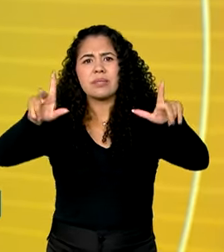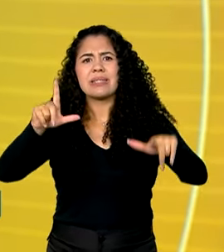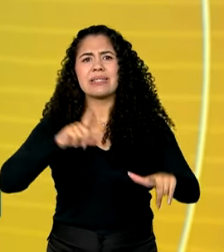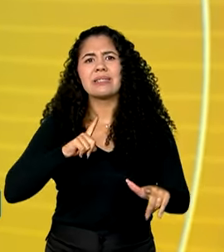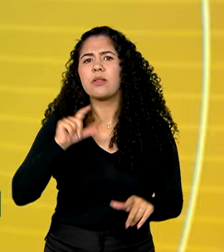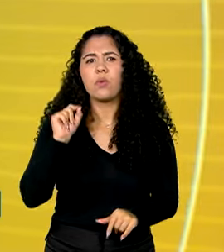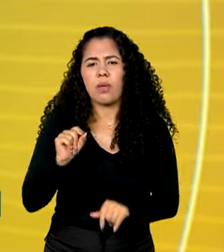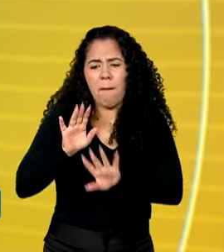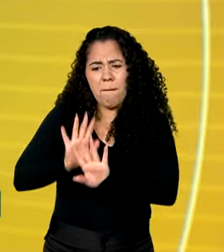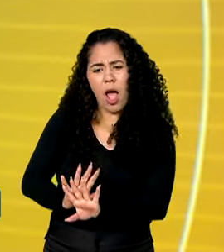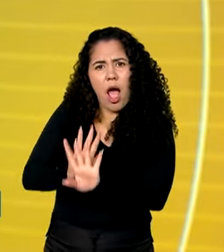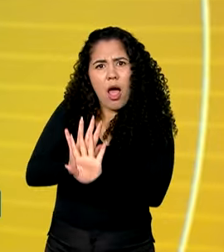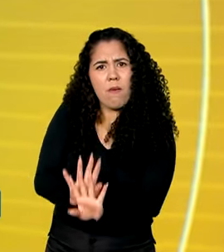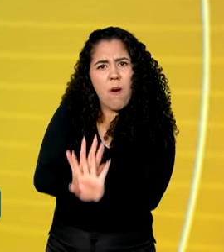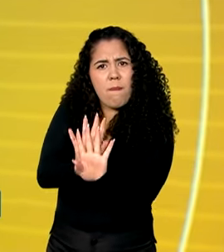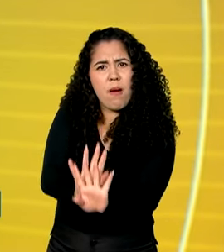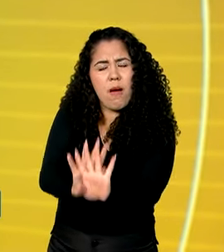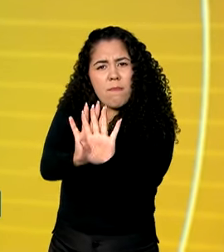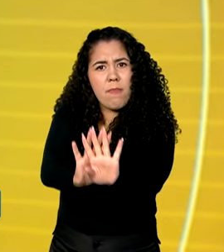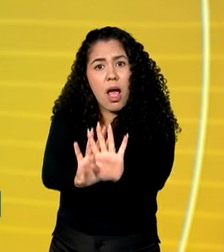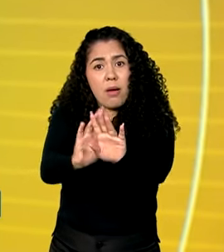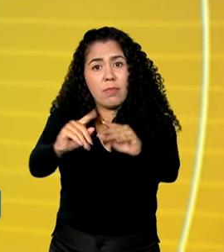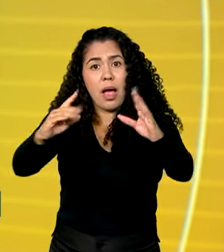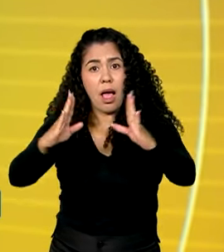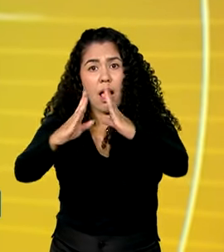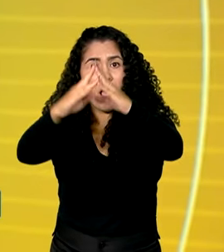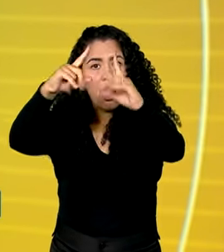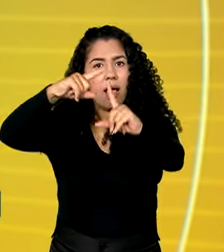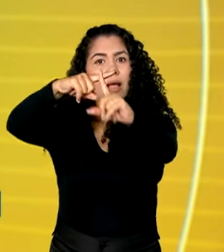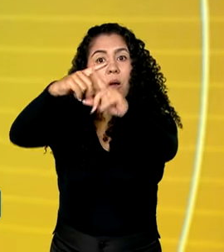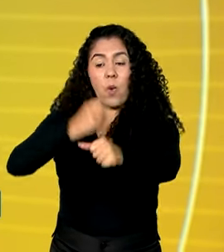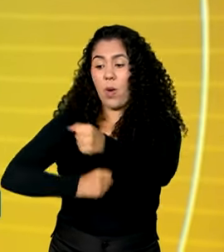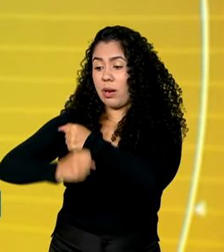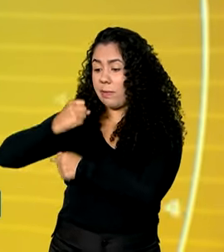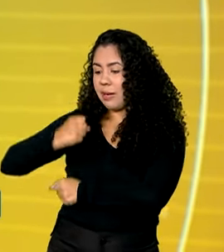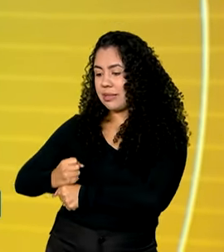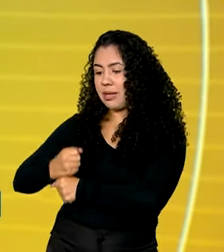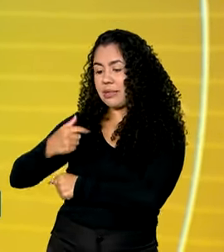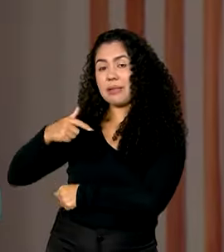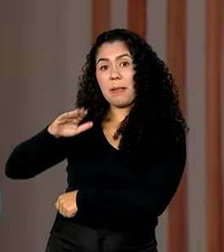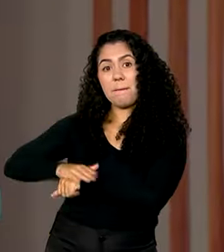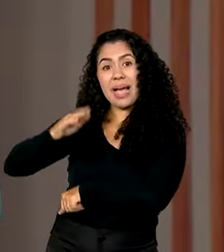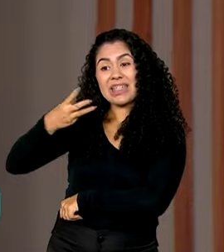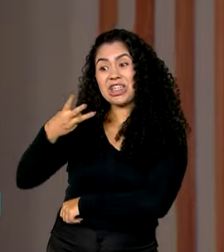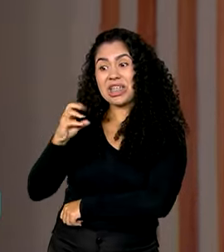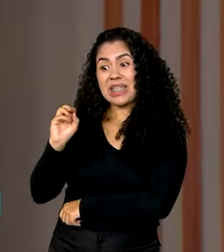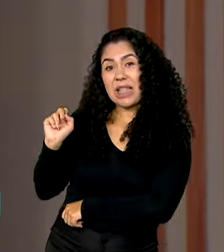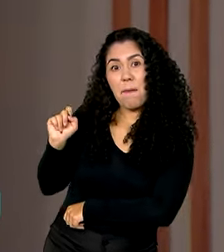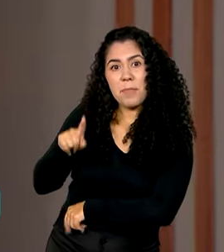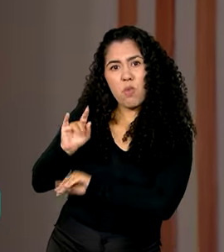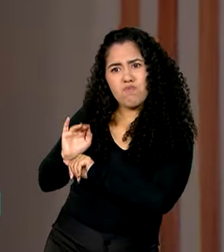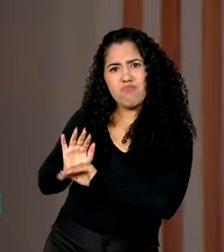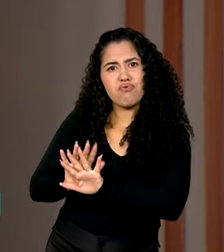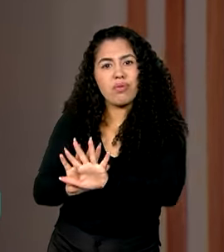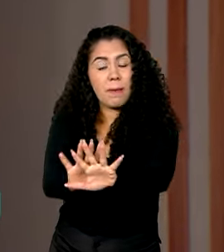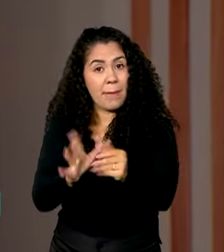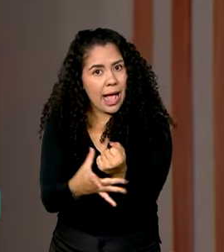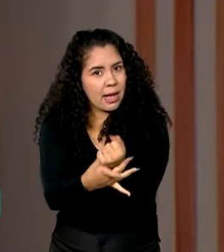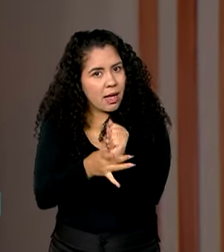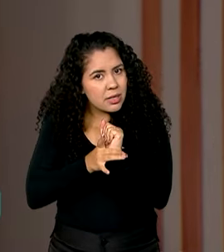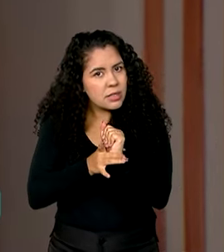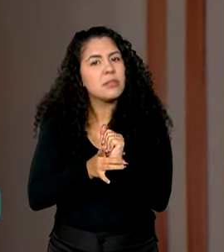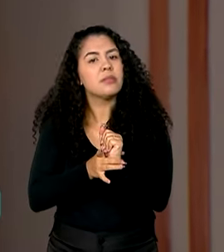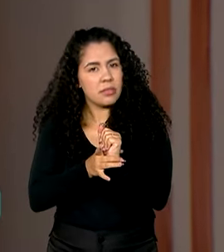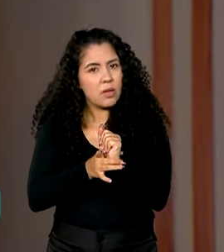peregrinos a caminho do santuário. Só no ano passado, foram mais de 30 mil romeiros. E para garantir a segurança de todos no